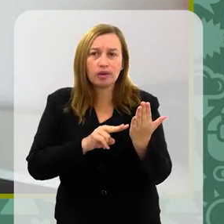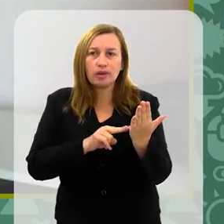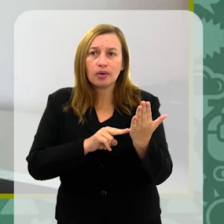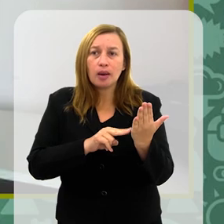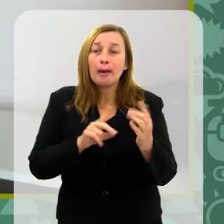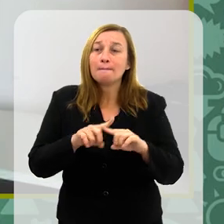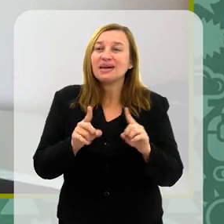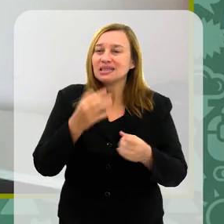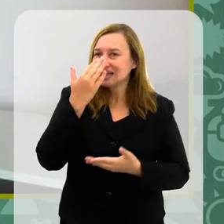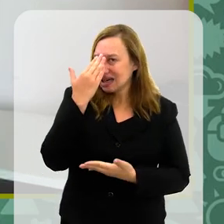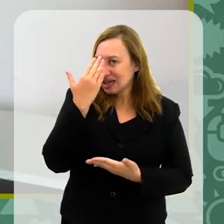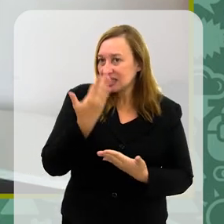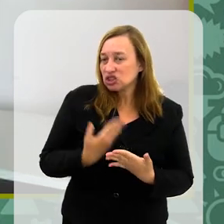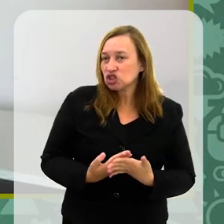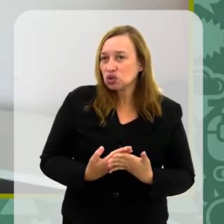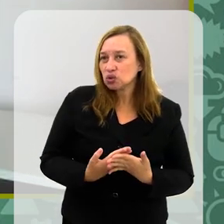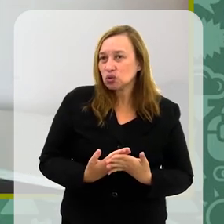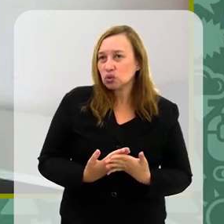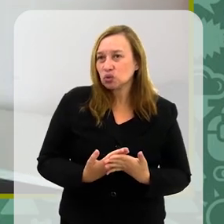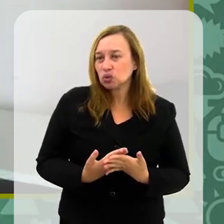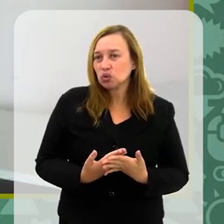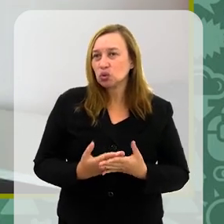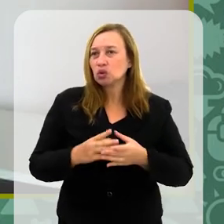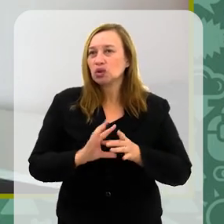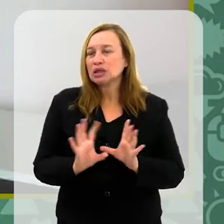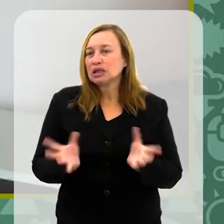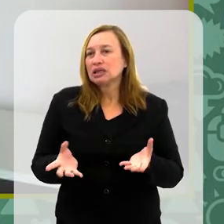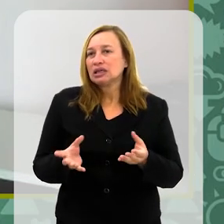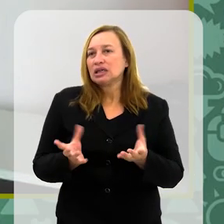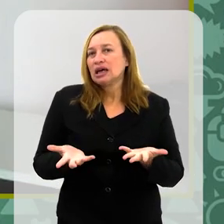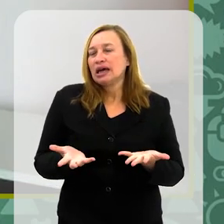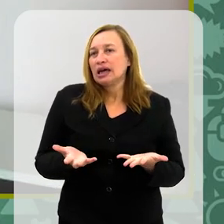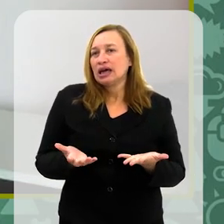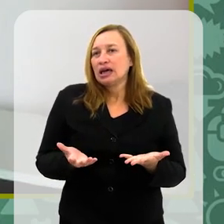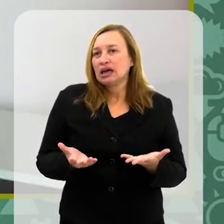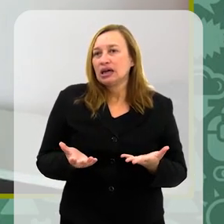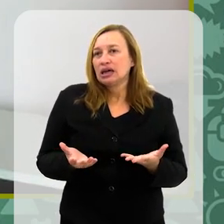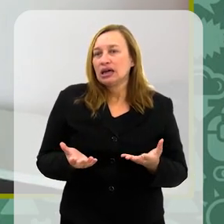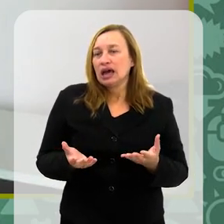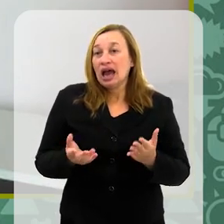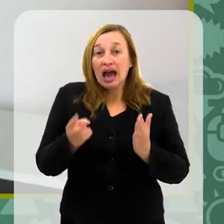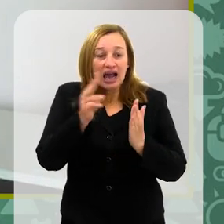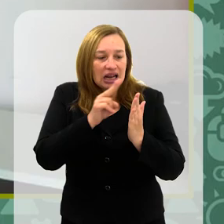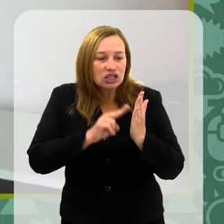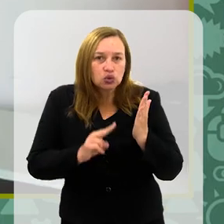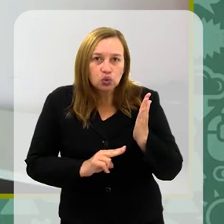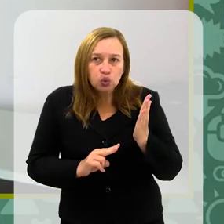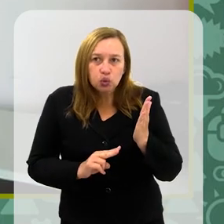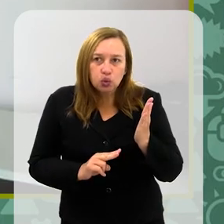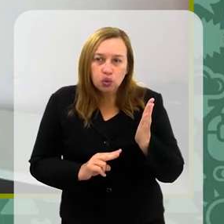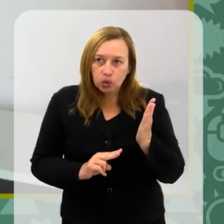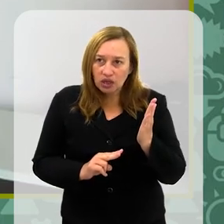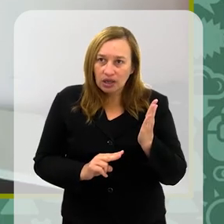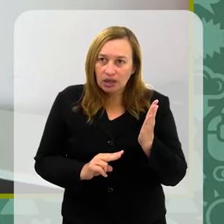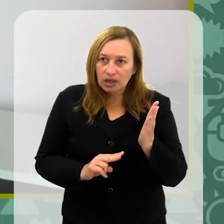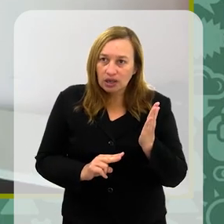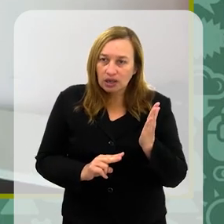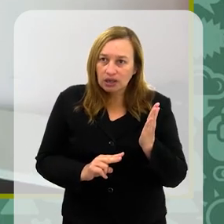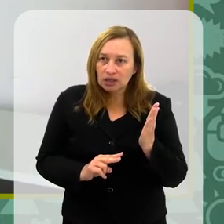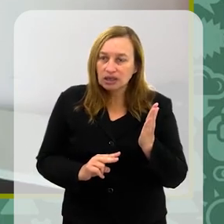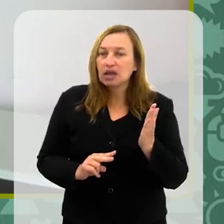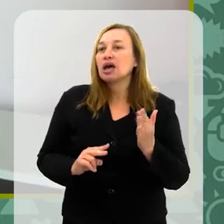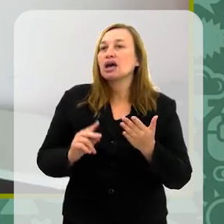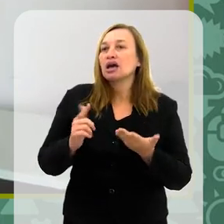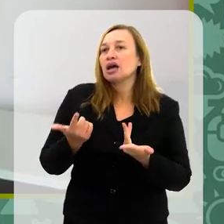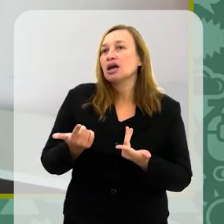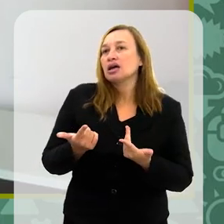eu vejo que isso, de certa forma, democratizou muito a leitura, a literatura, apesar da gente ainda